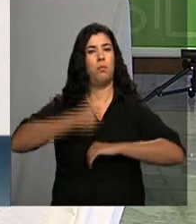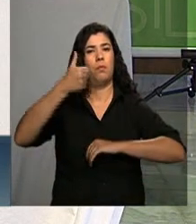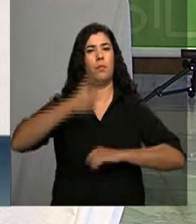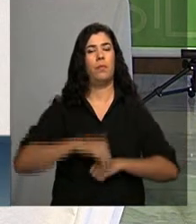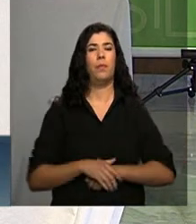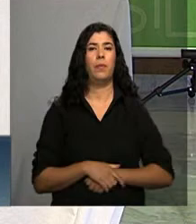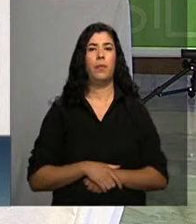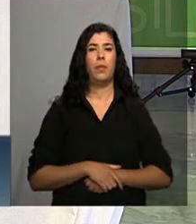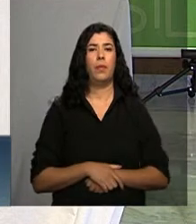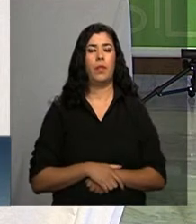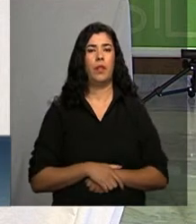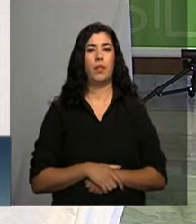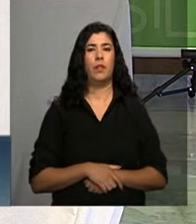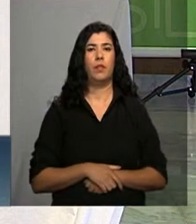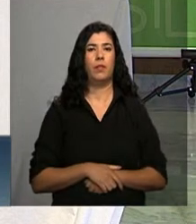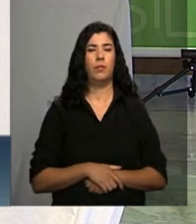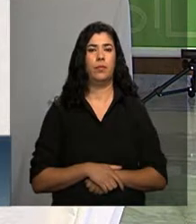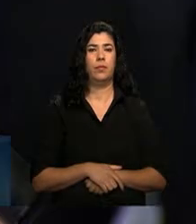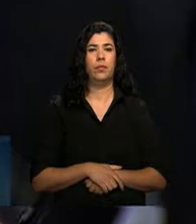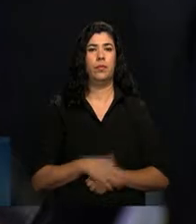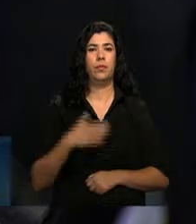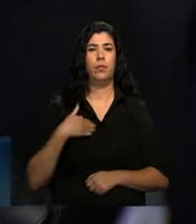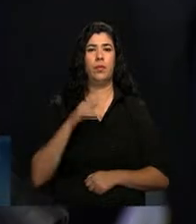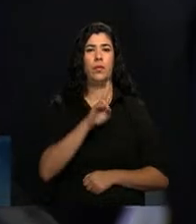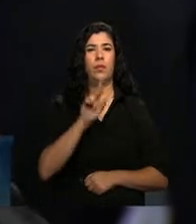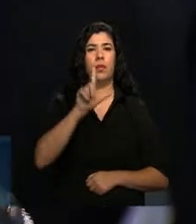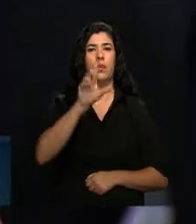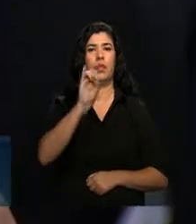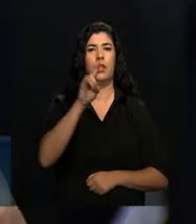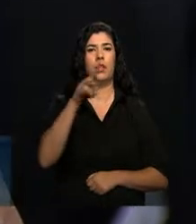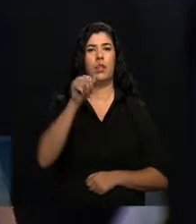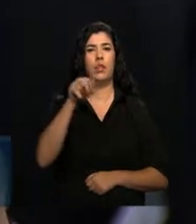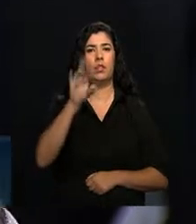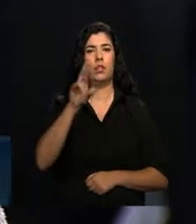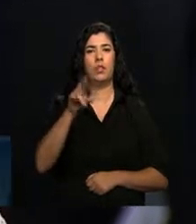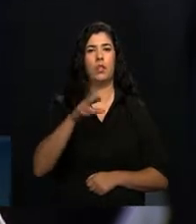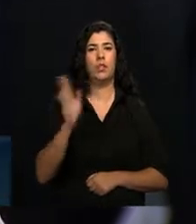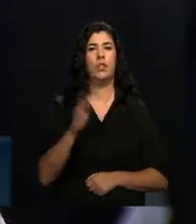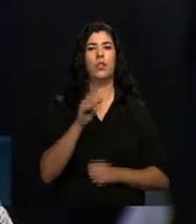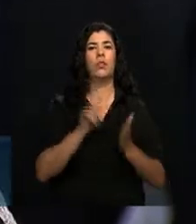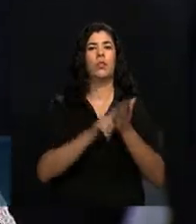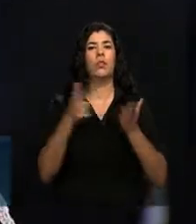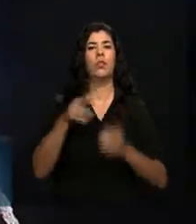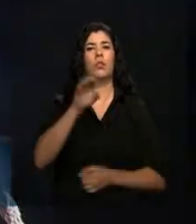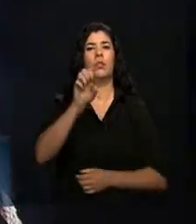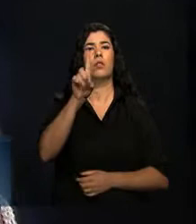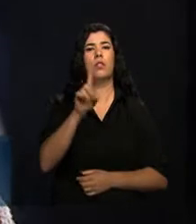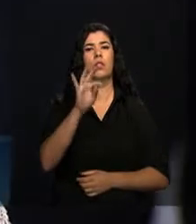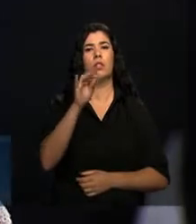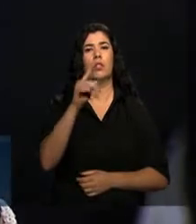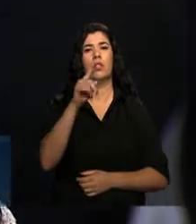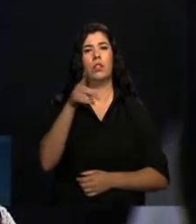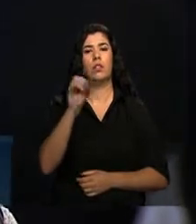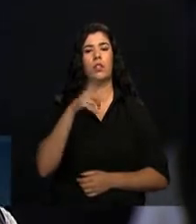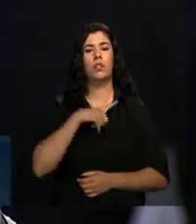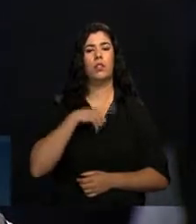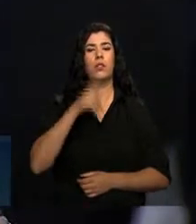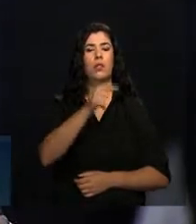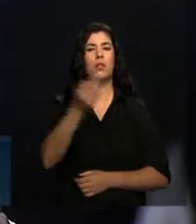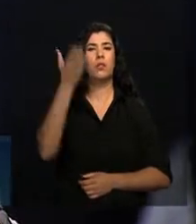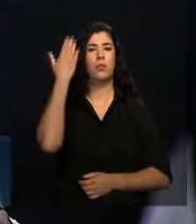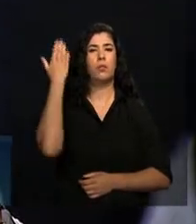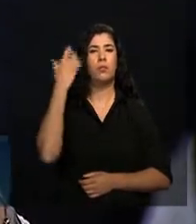Aqui. Ministro. Lisandra Paraguaçu, do Estadão. São duas perguntas rápidas. Na semana passada vazou aquele